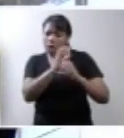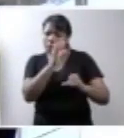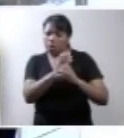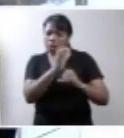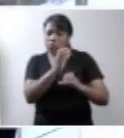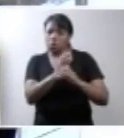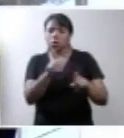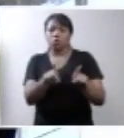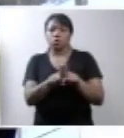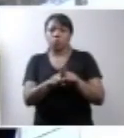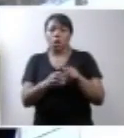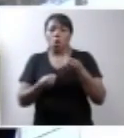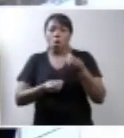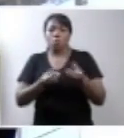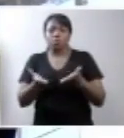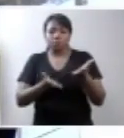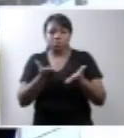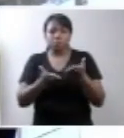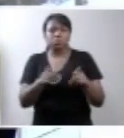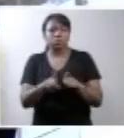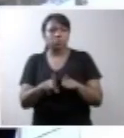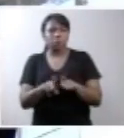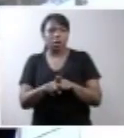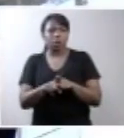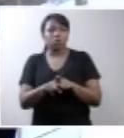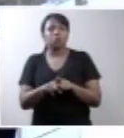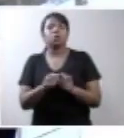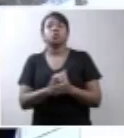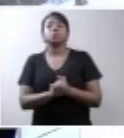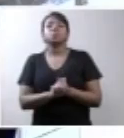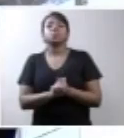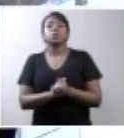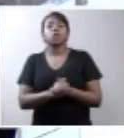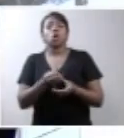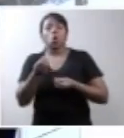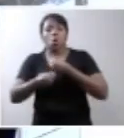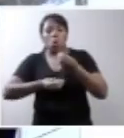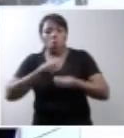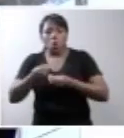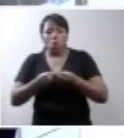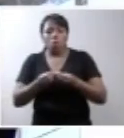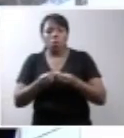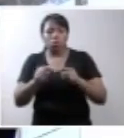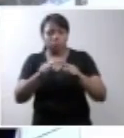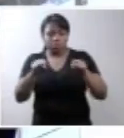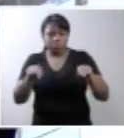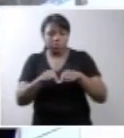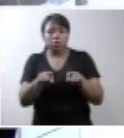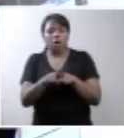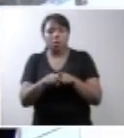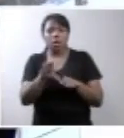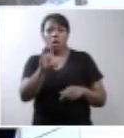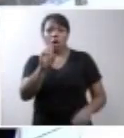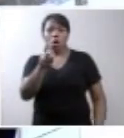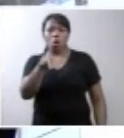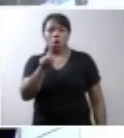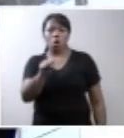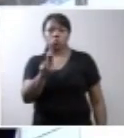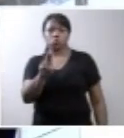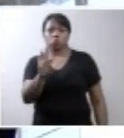atendendo essas pacientes, em ambulatórios dos IAPs e também no meu consultório. Portanto, eu tenho alguma